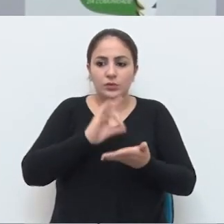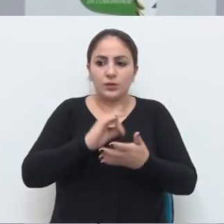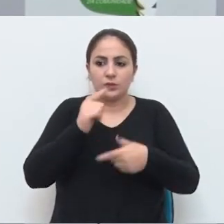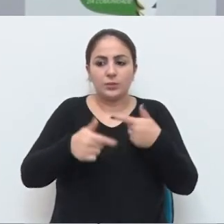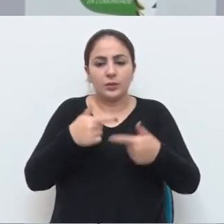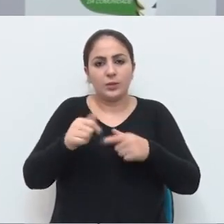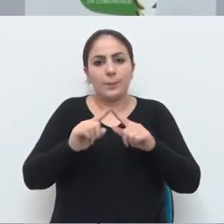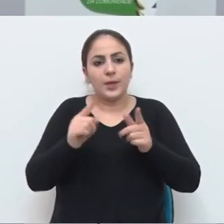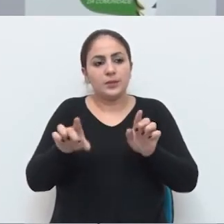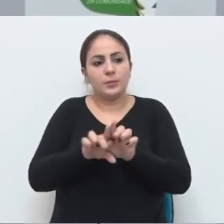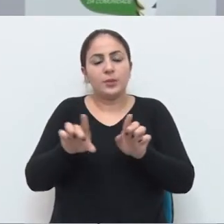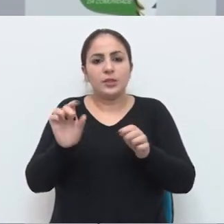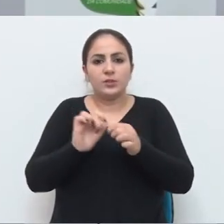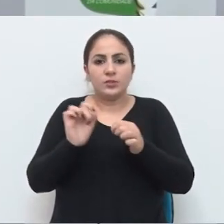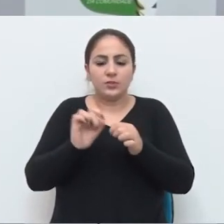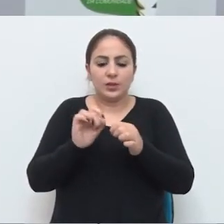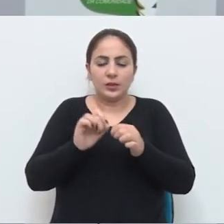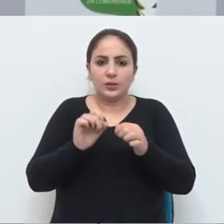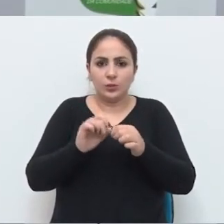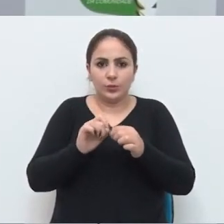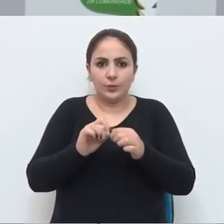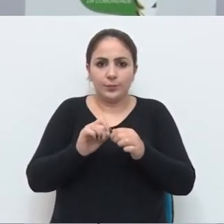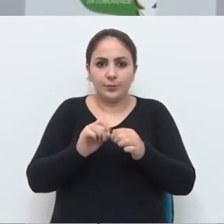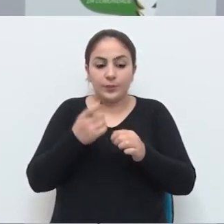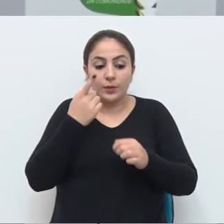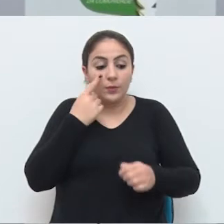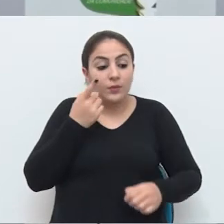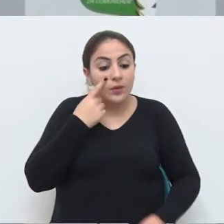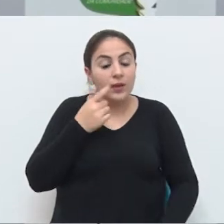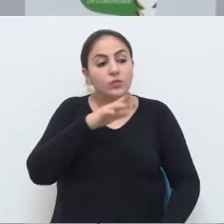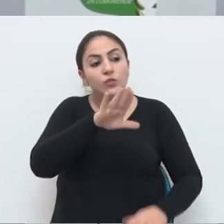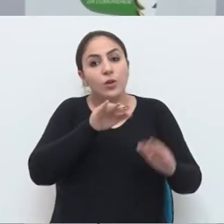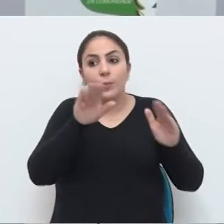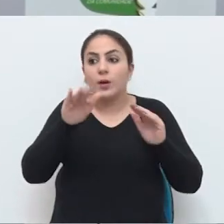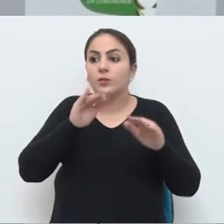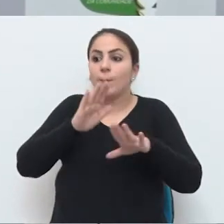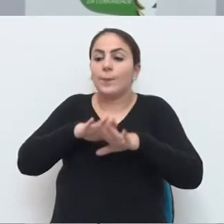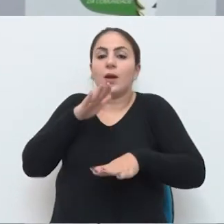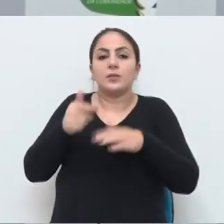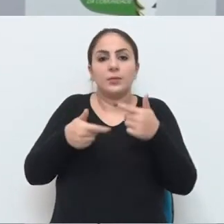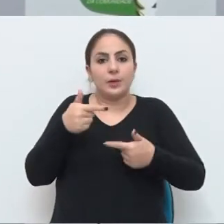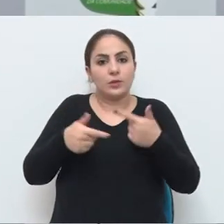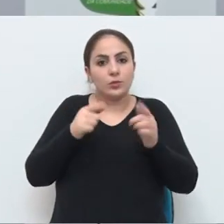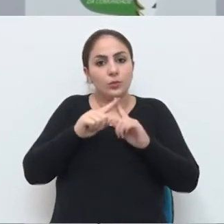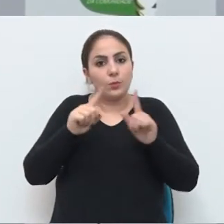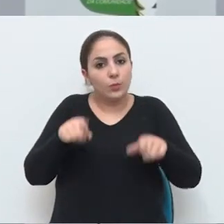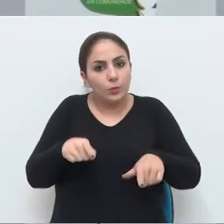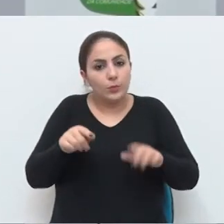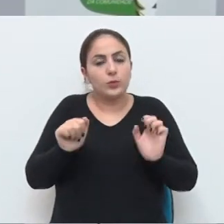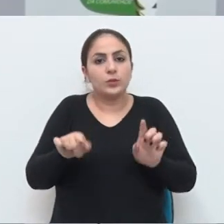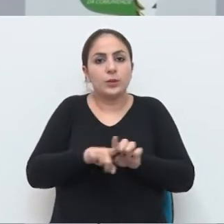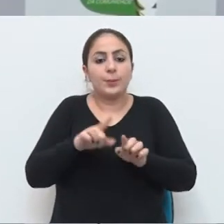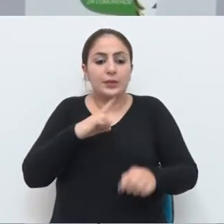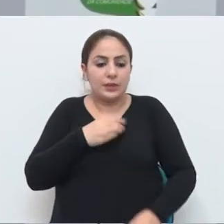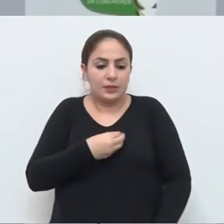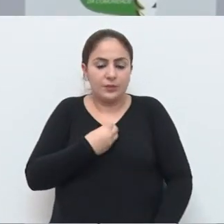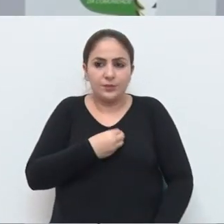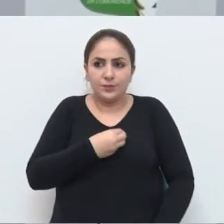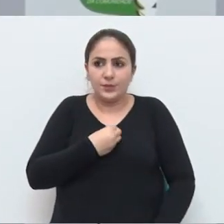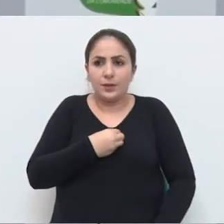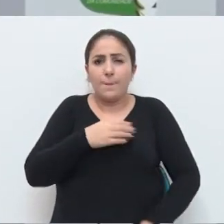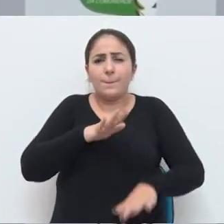servidores, como também será feita uma complementação chamando mais servidores, em virtude de que existem